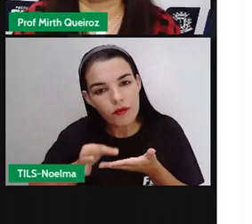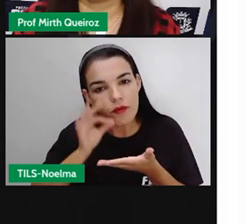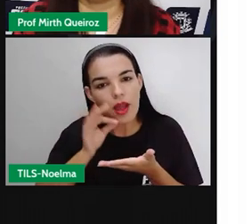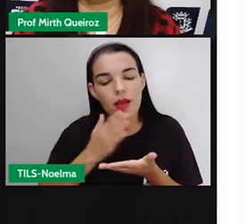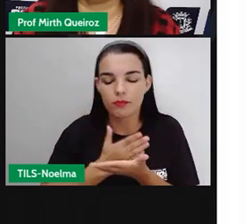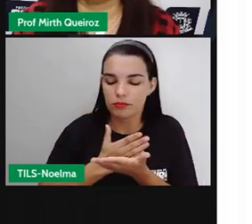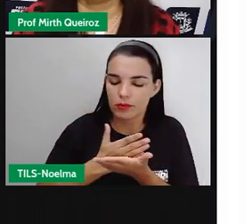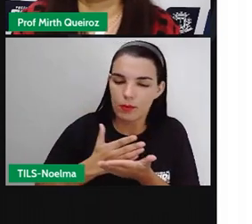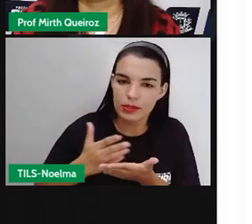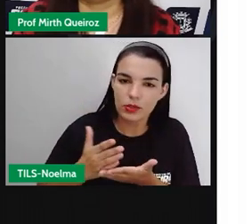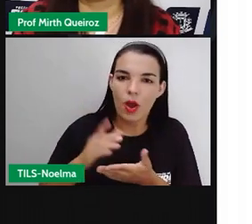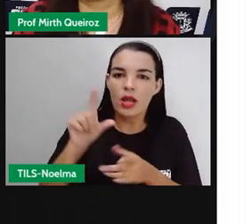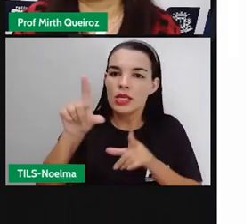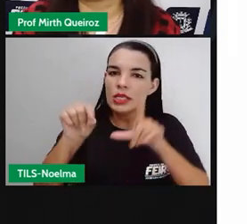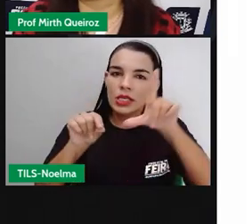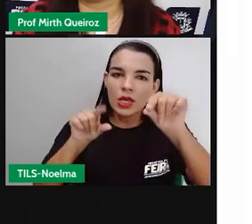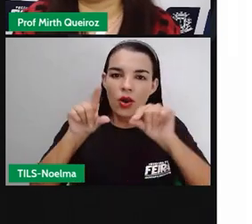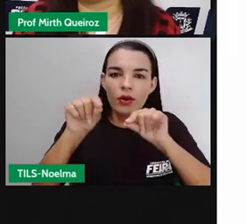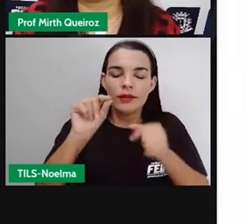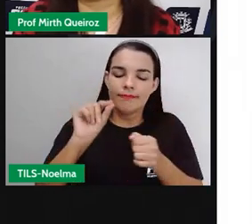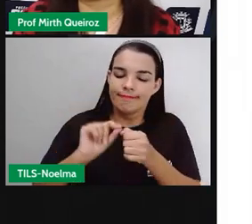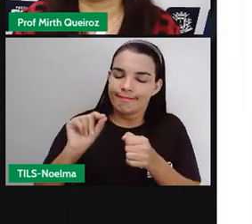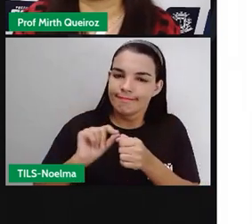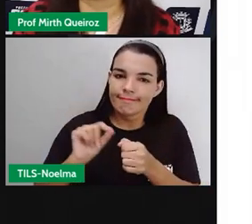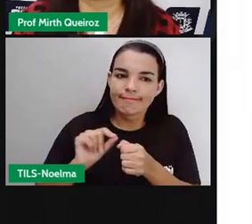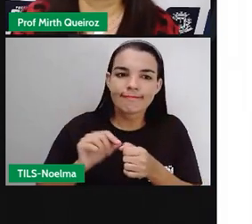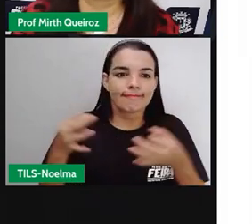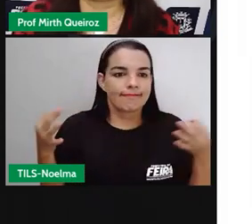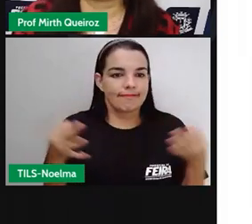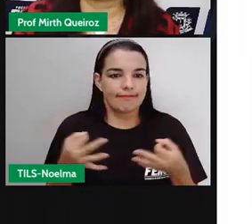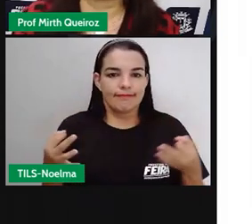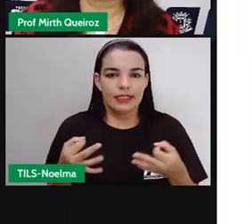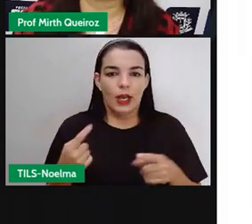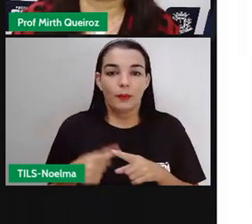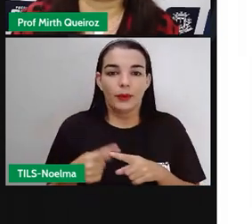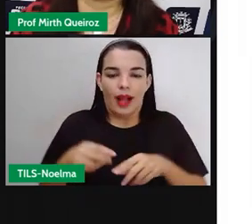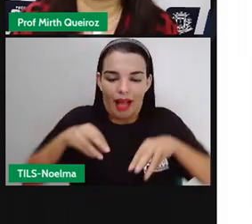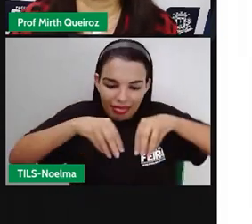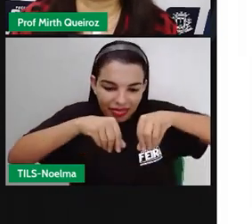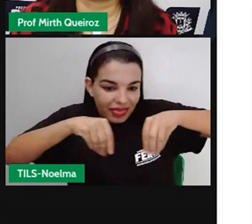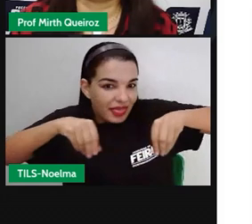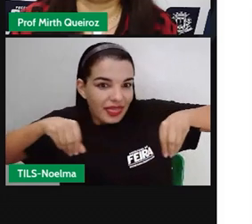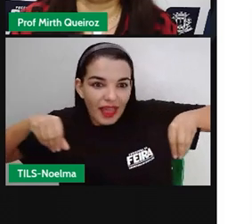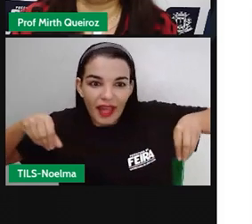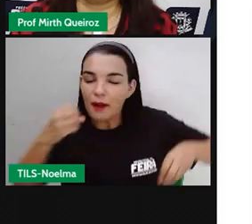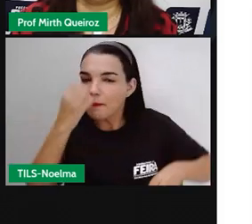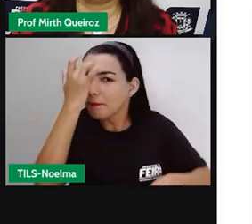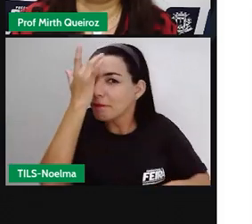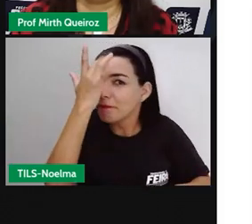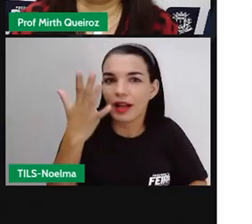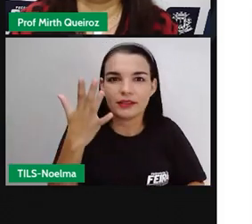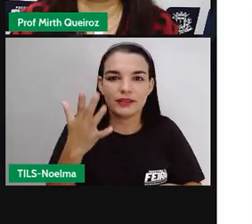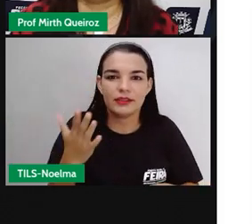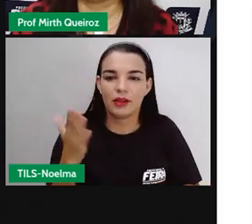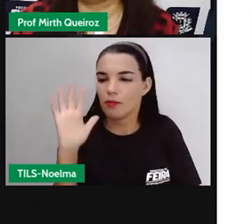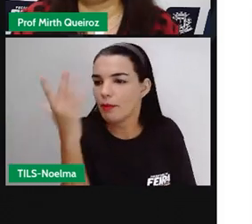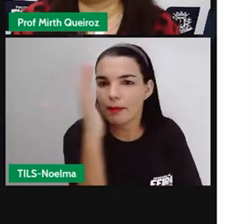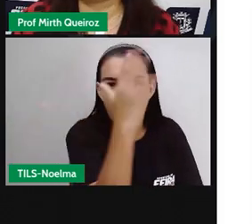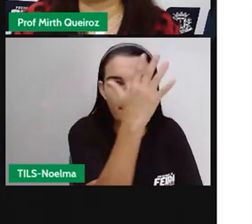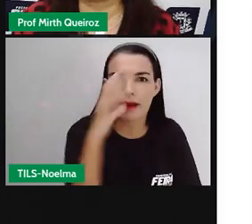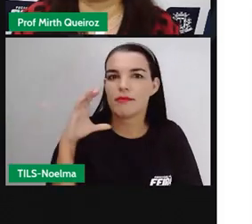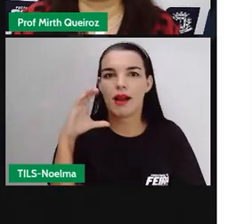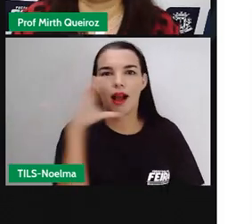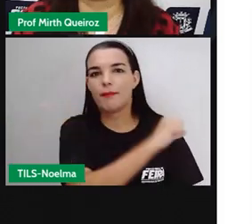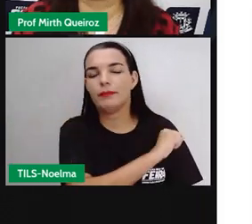planta escolhida, já que até o próprio solo favorecia esse tipo de plantação. Houveram